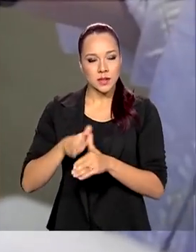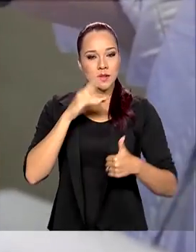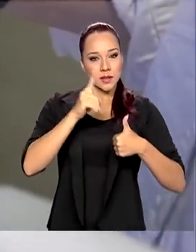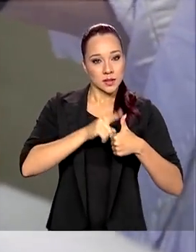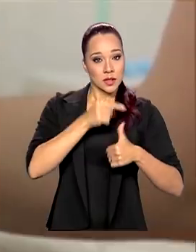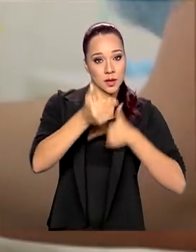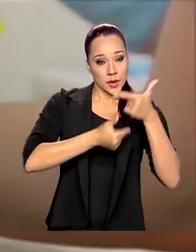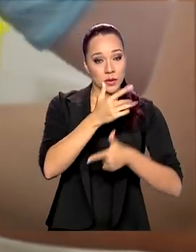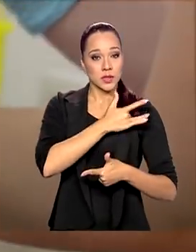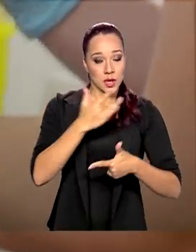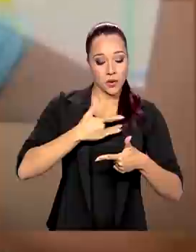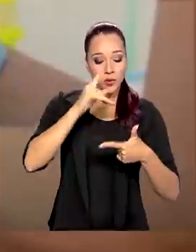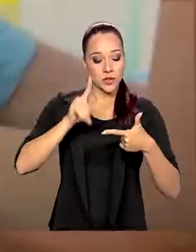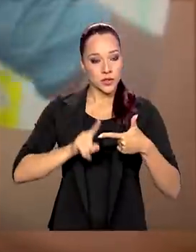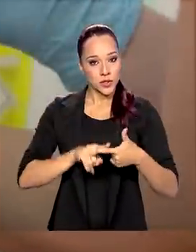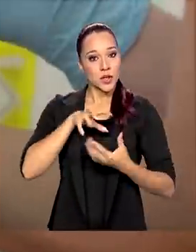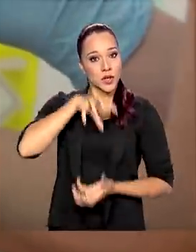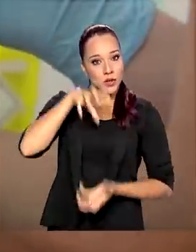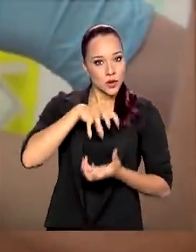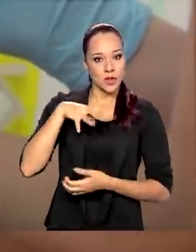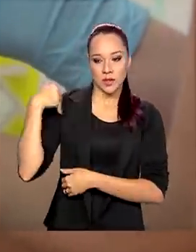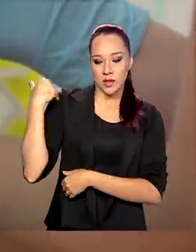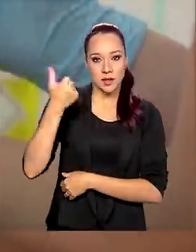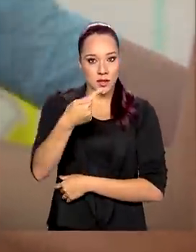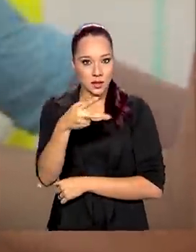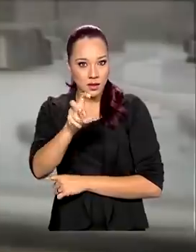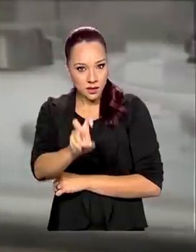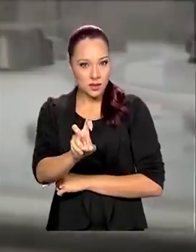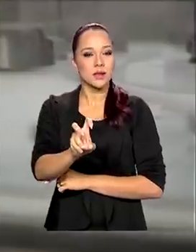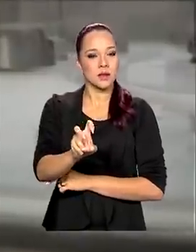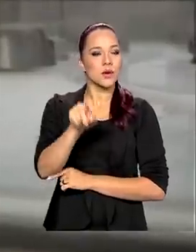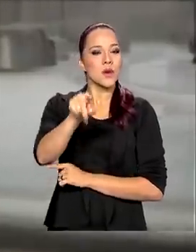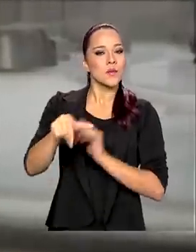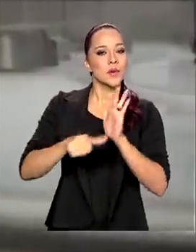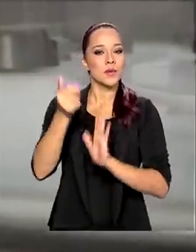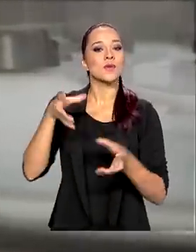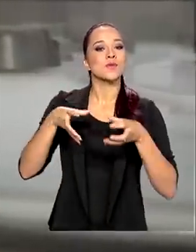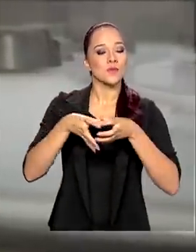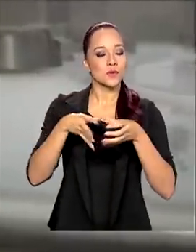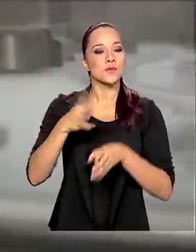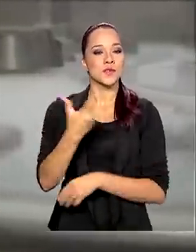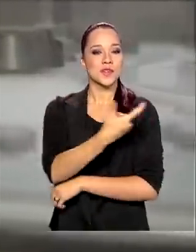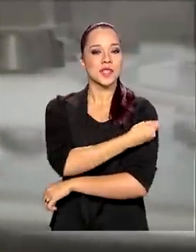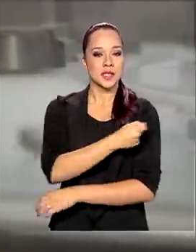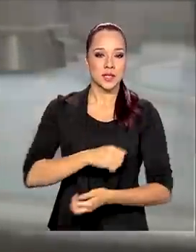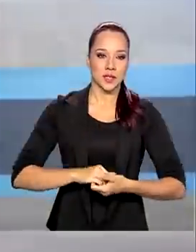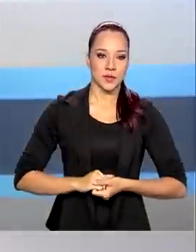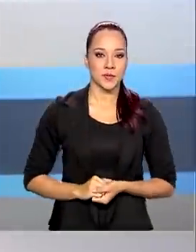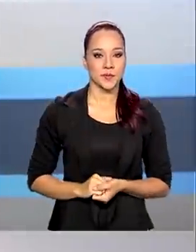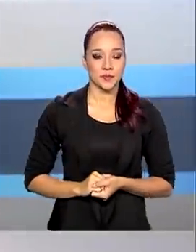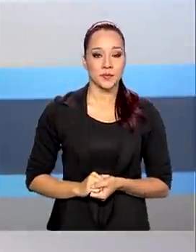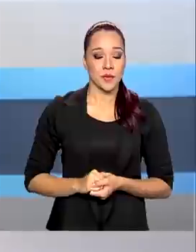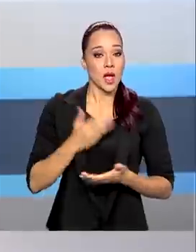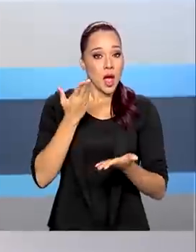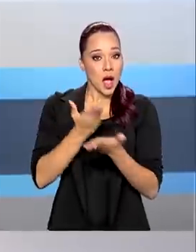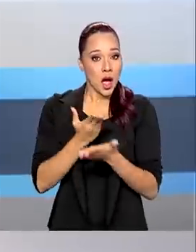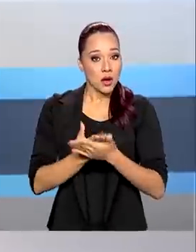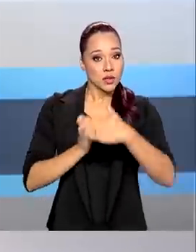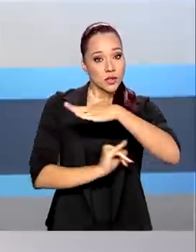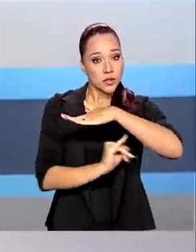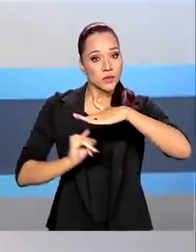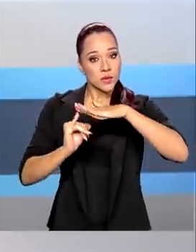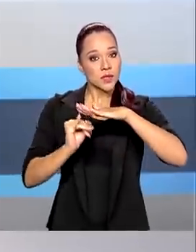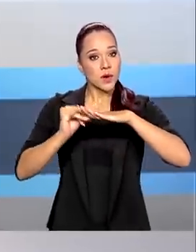Trabalhadores da saúde e idosos a partir de 75 anos serão os primeiros a tomar a vacina. Aulas em